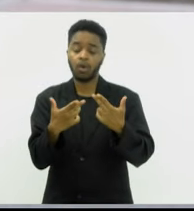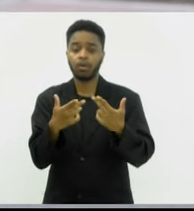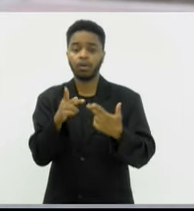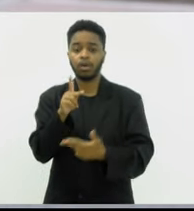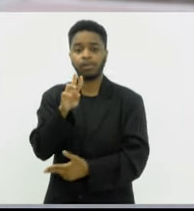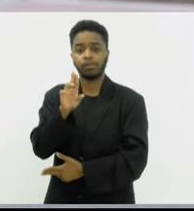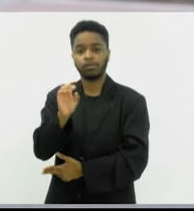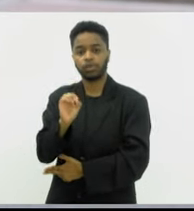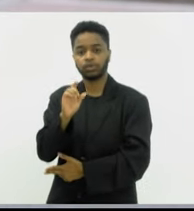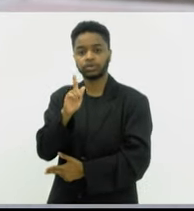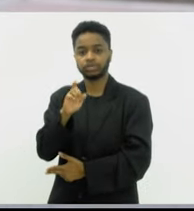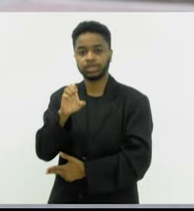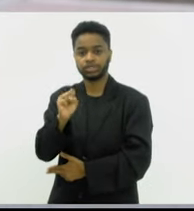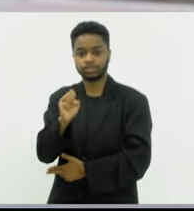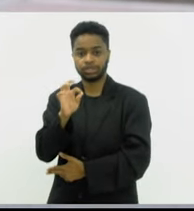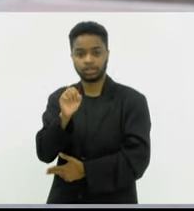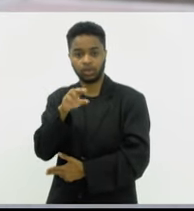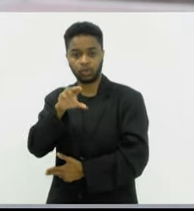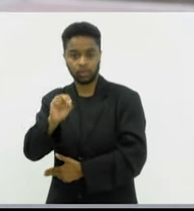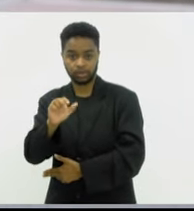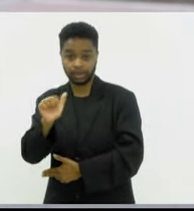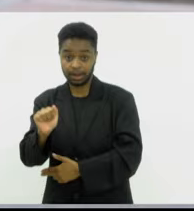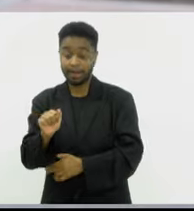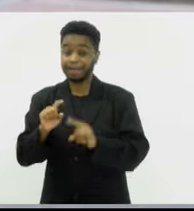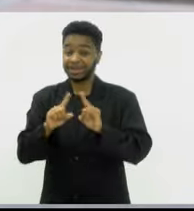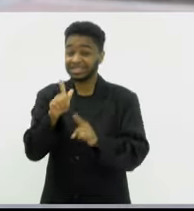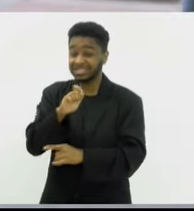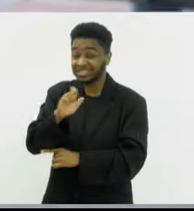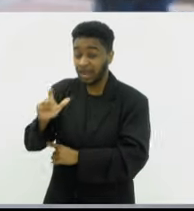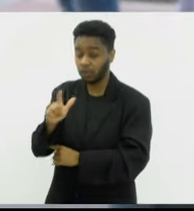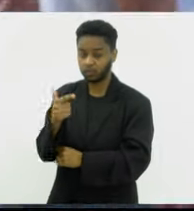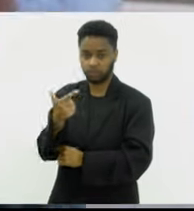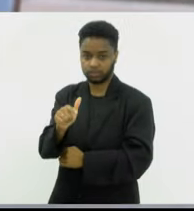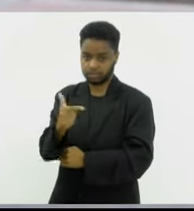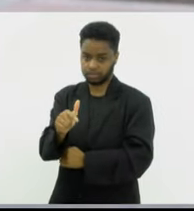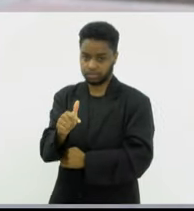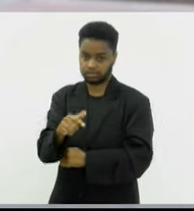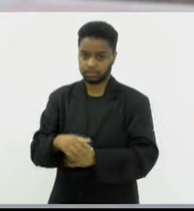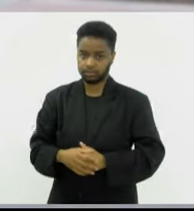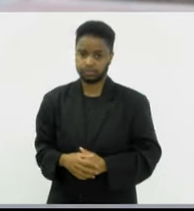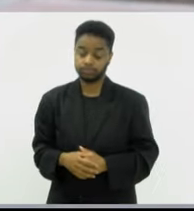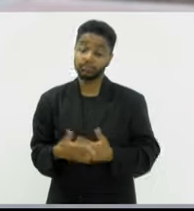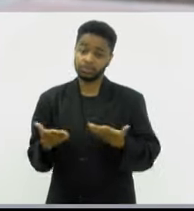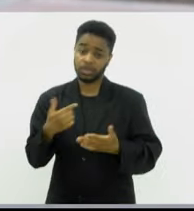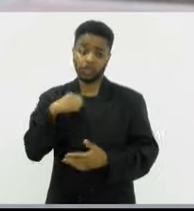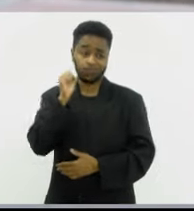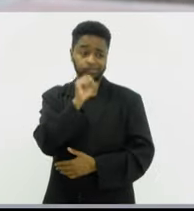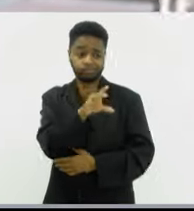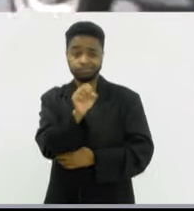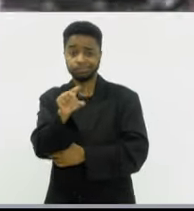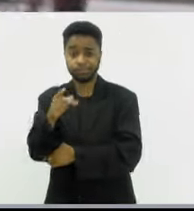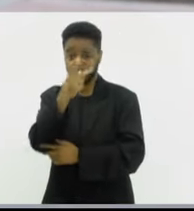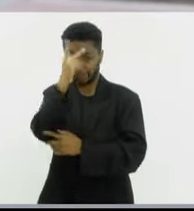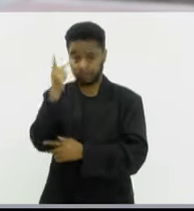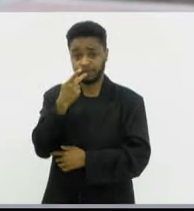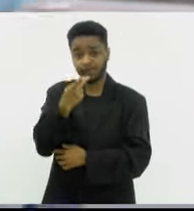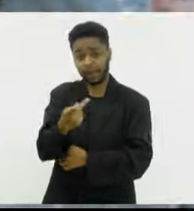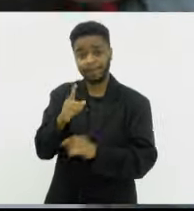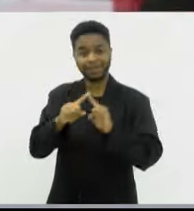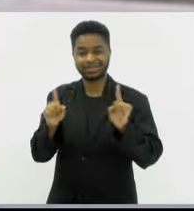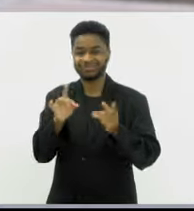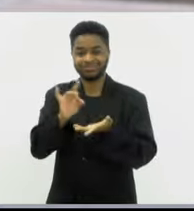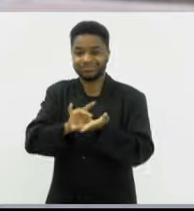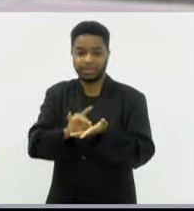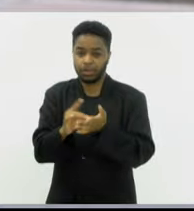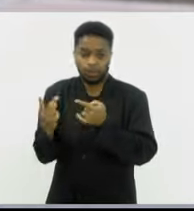progesterona em gel não existe, apesar de muitas pessoas terem visto isso, não tem eficácia. Não vai proteger